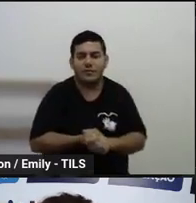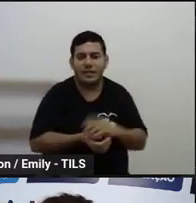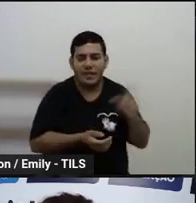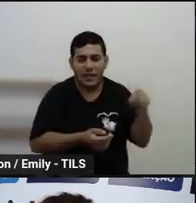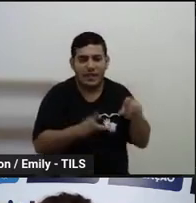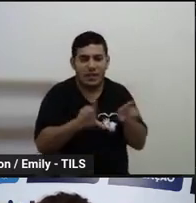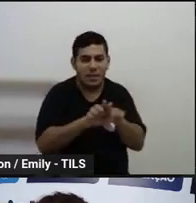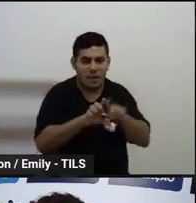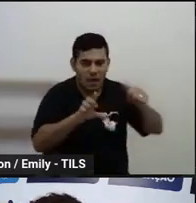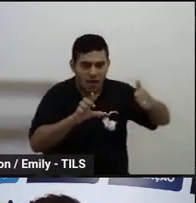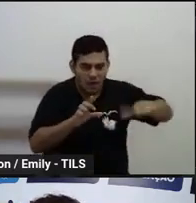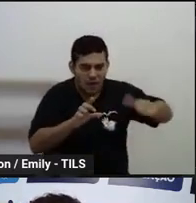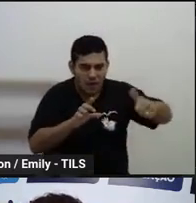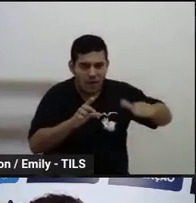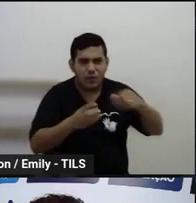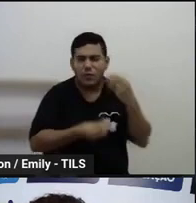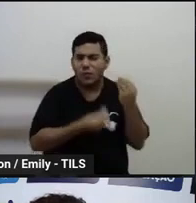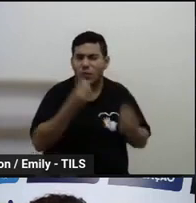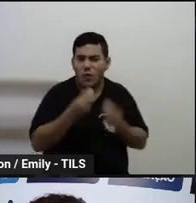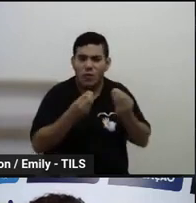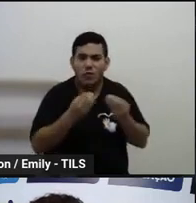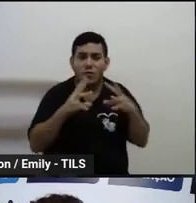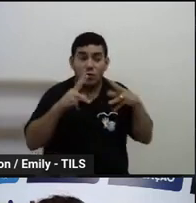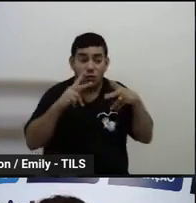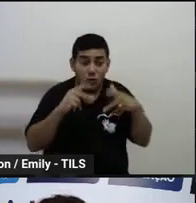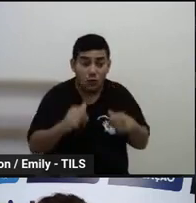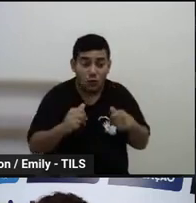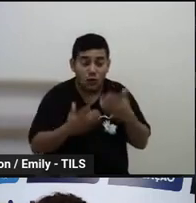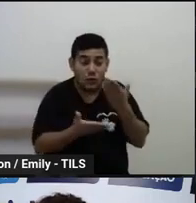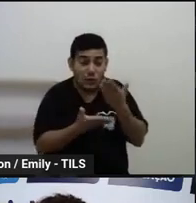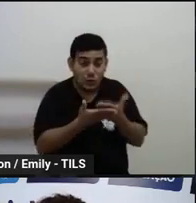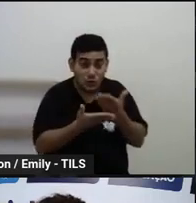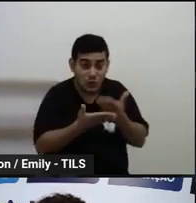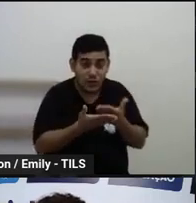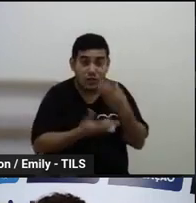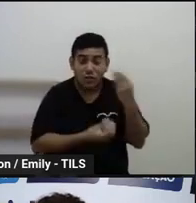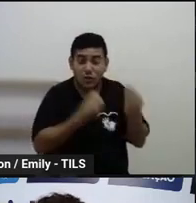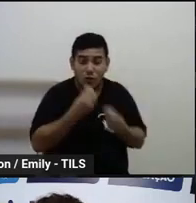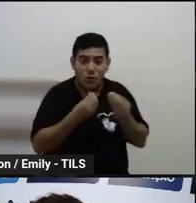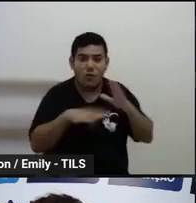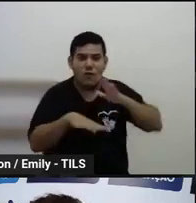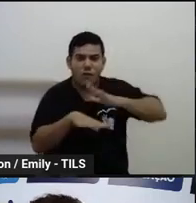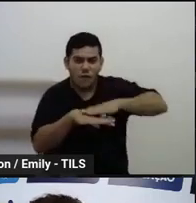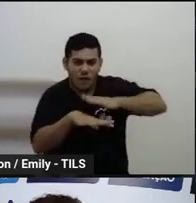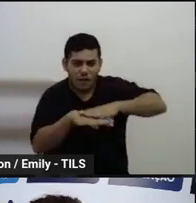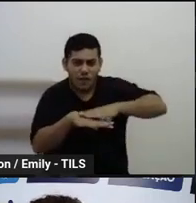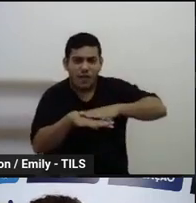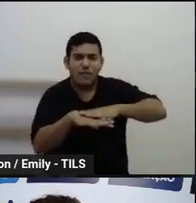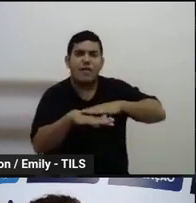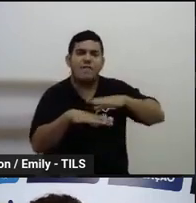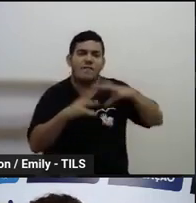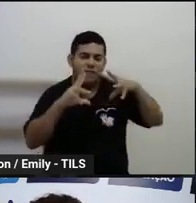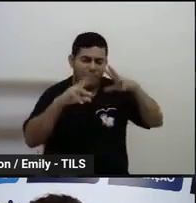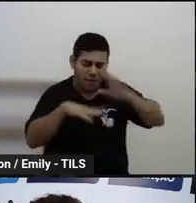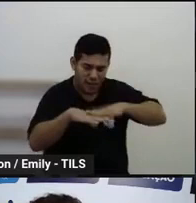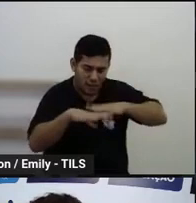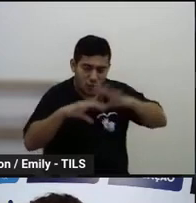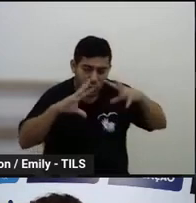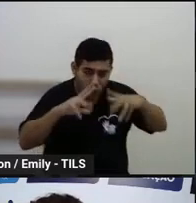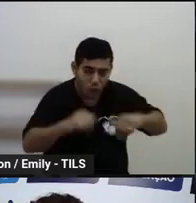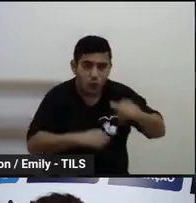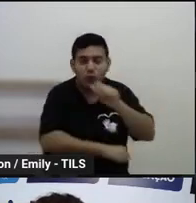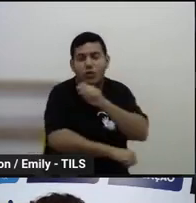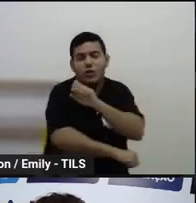Avaliação diagnóstica. Então, todos os nossos estudantes farão a avaliação diagnóstica. Até